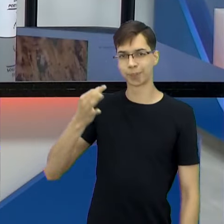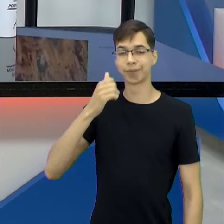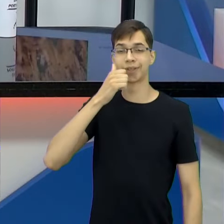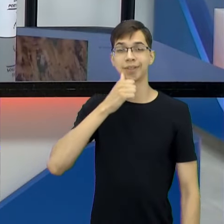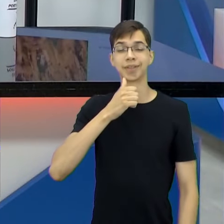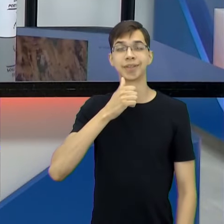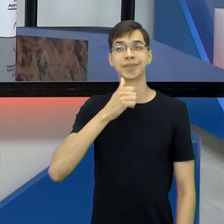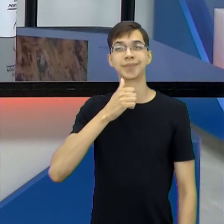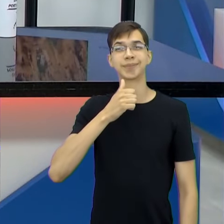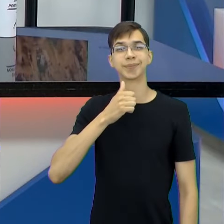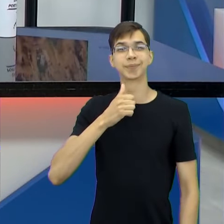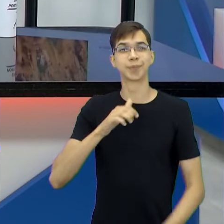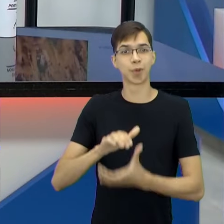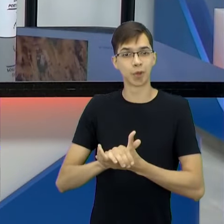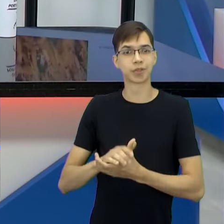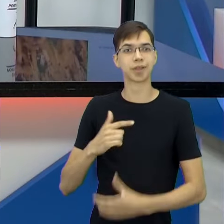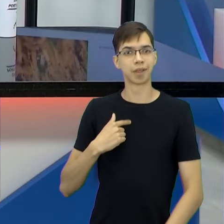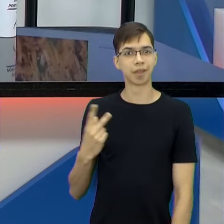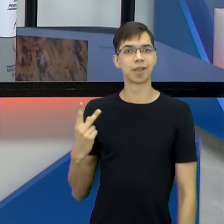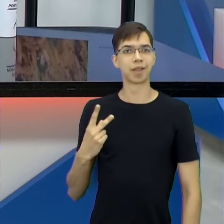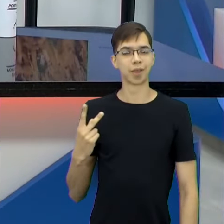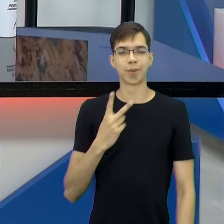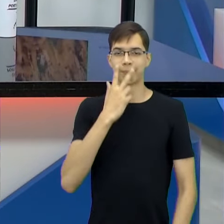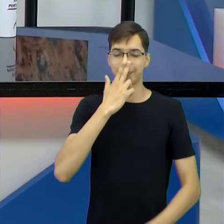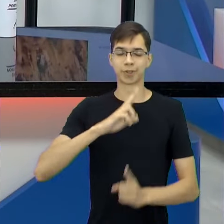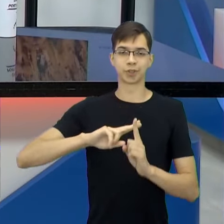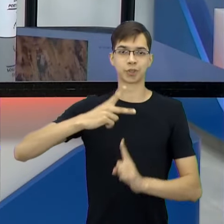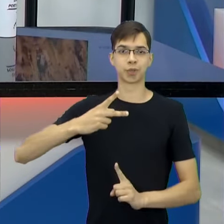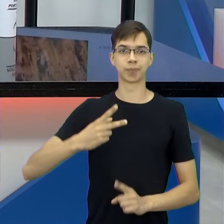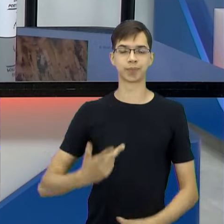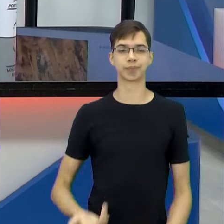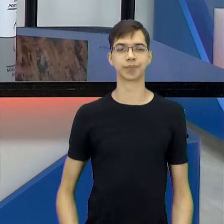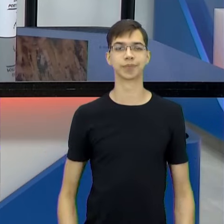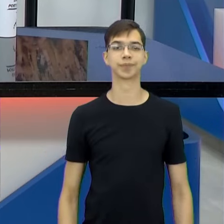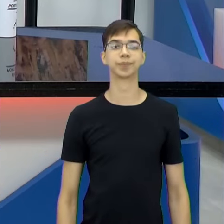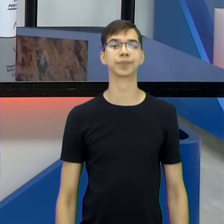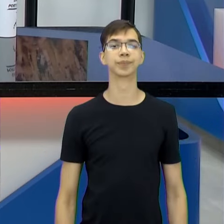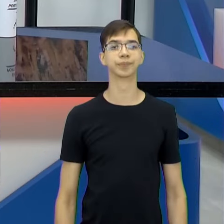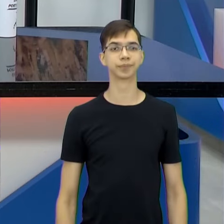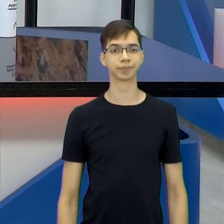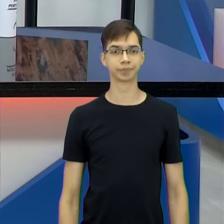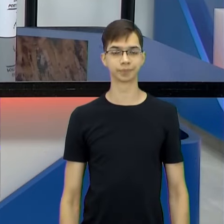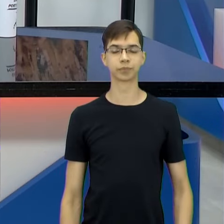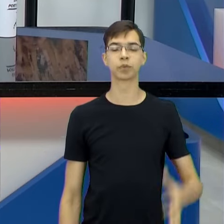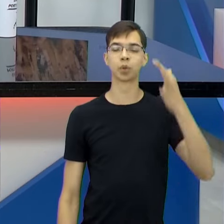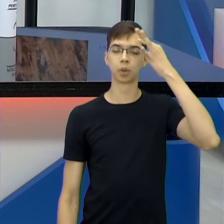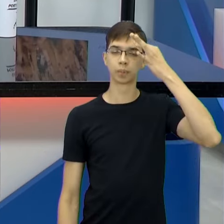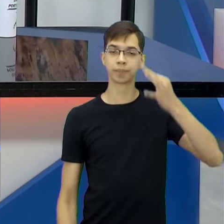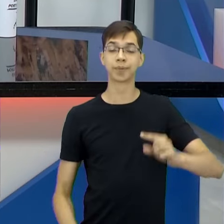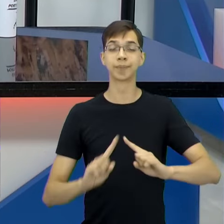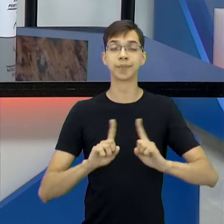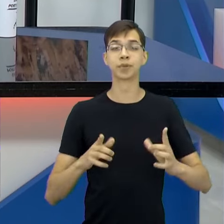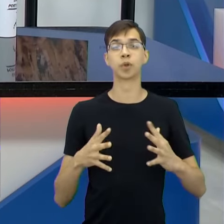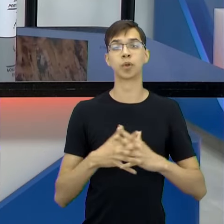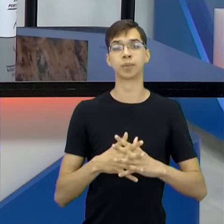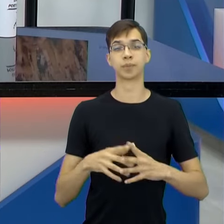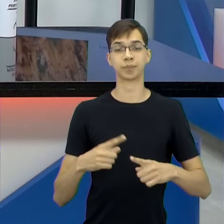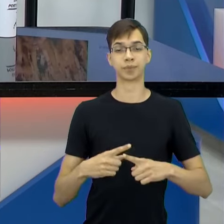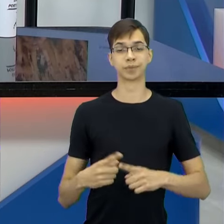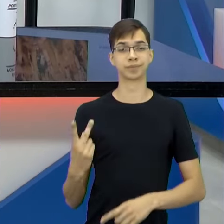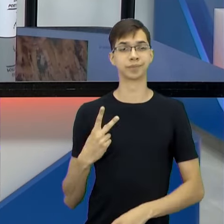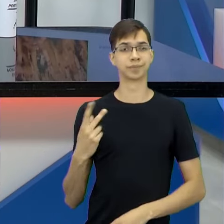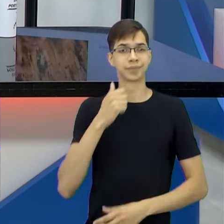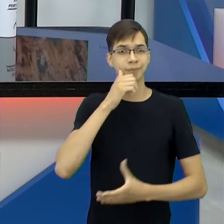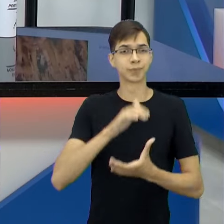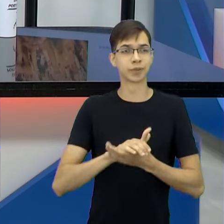duplicada, porque era a minha e dela. Ah, porque... Além de você... dois... Então, mas é complicado. sentindo a mesma coisa. Puxa vida.